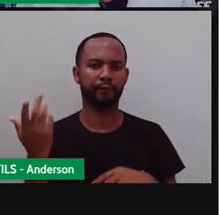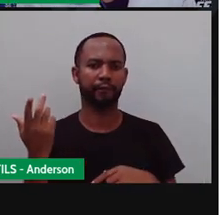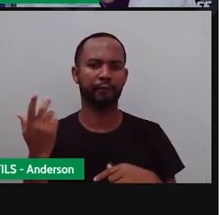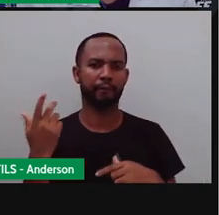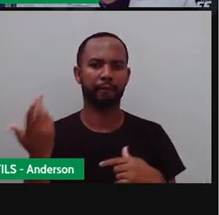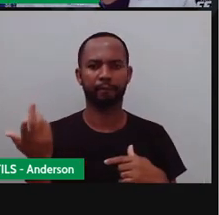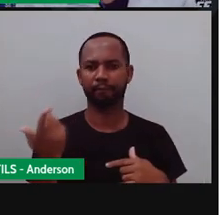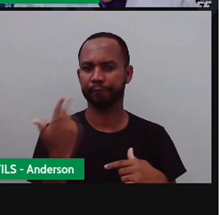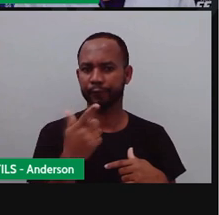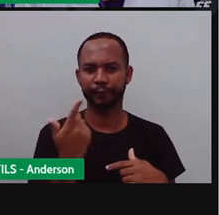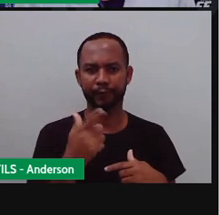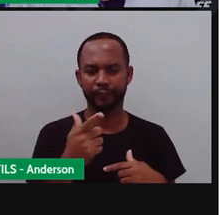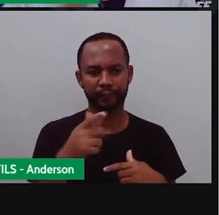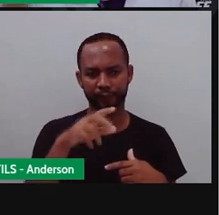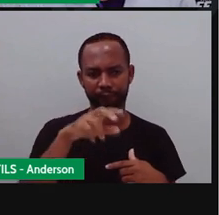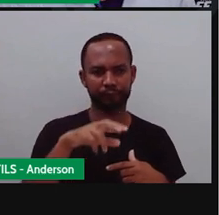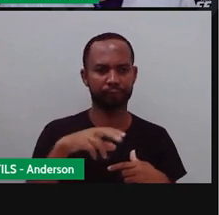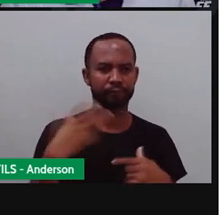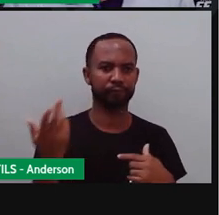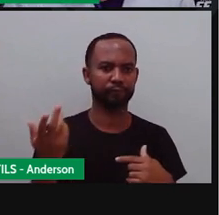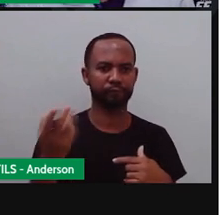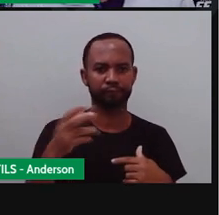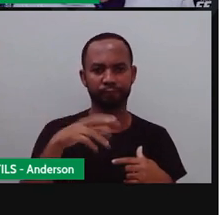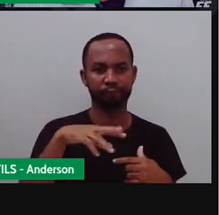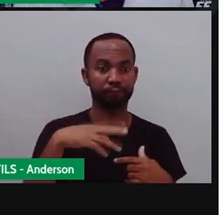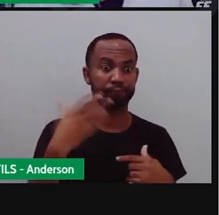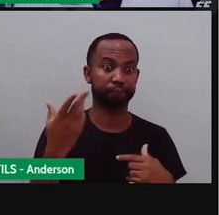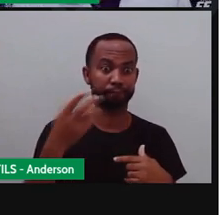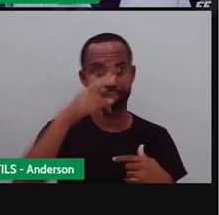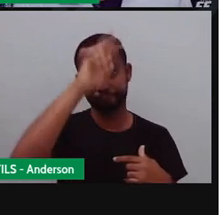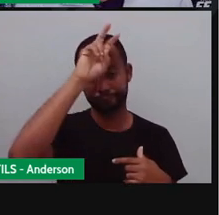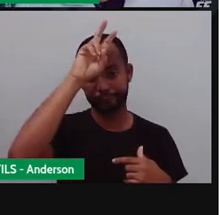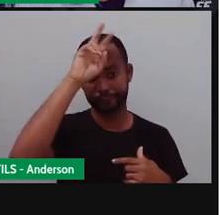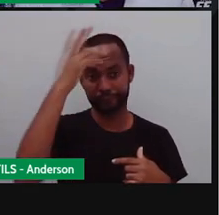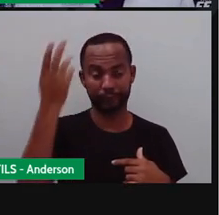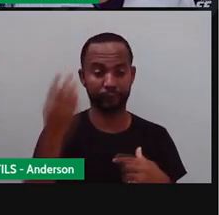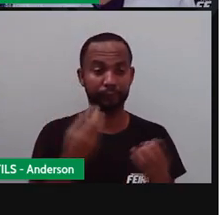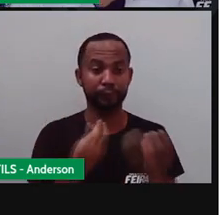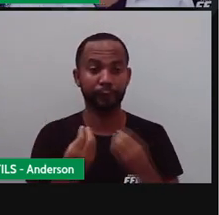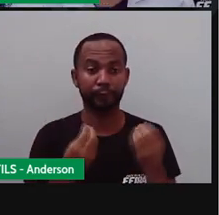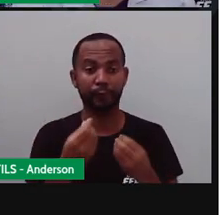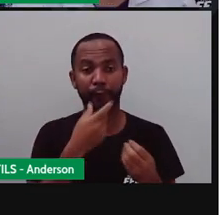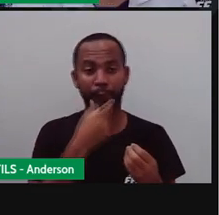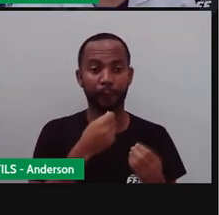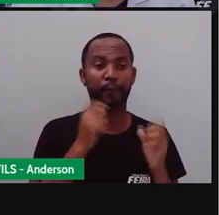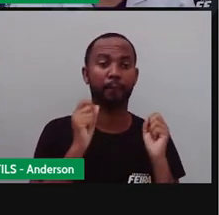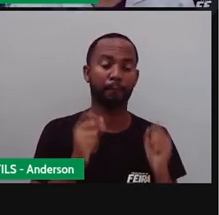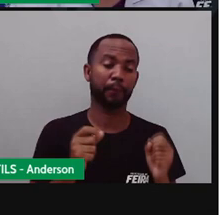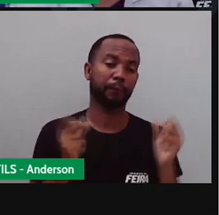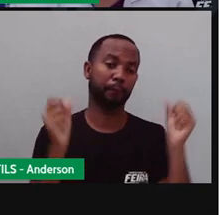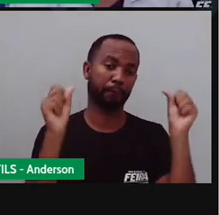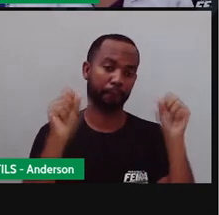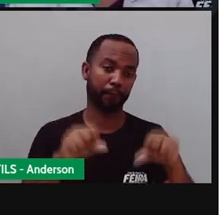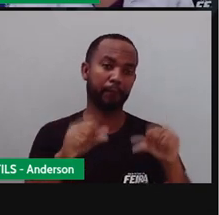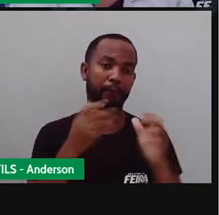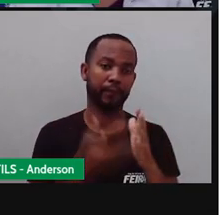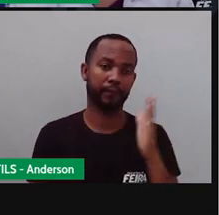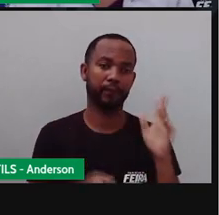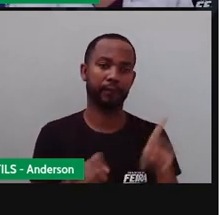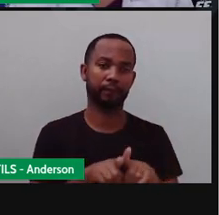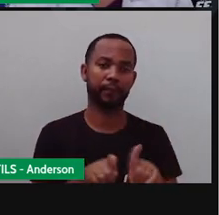sem esses insetos, isso afetaria diretamente a vida de quem? Do homem. Pois é, já pensaram nisso?